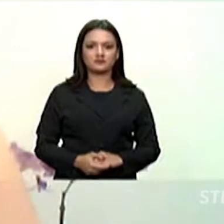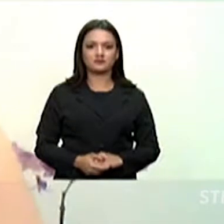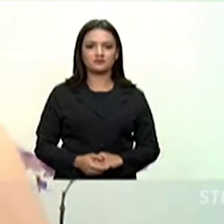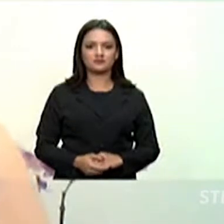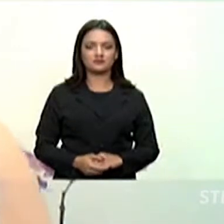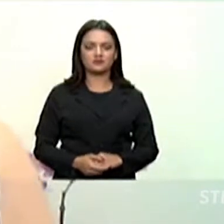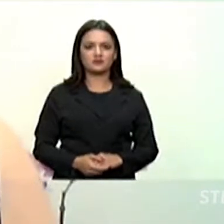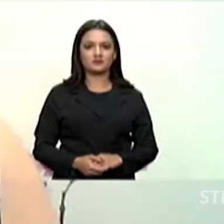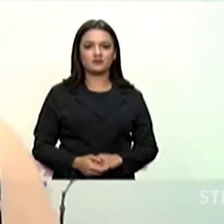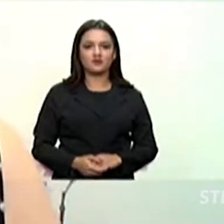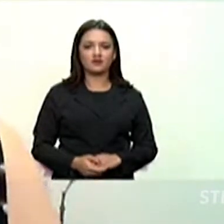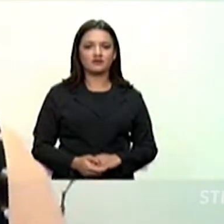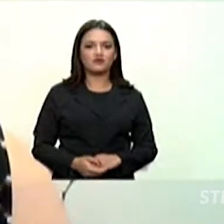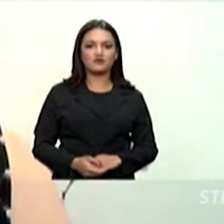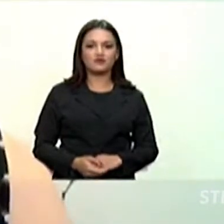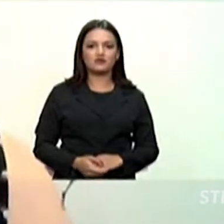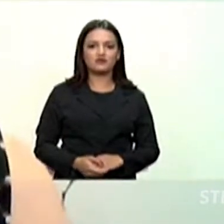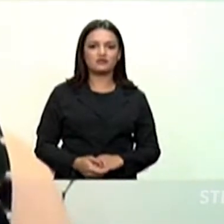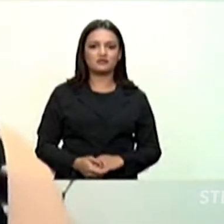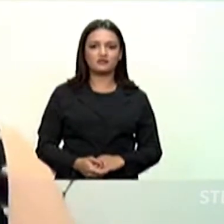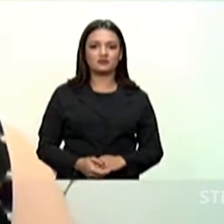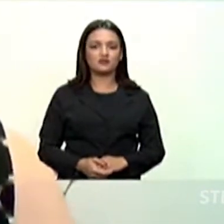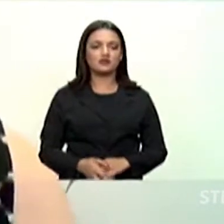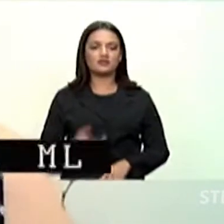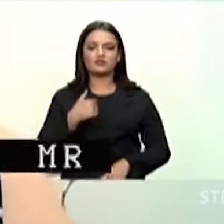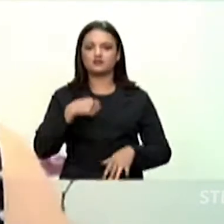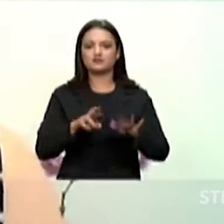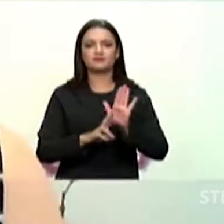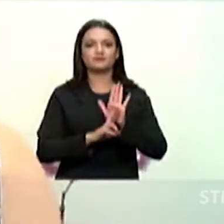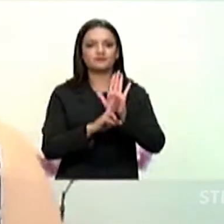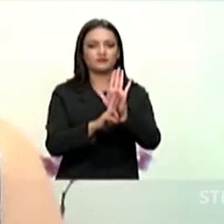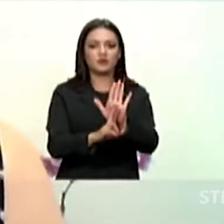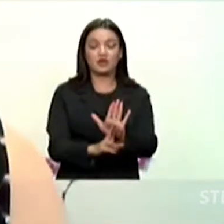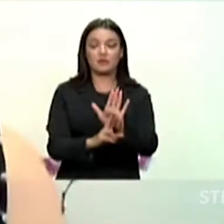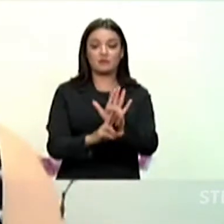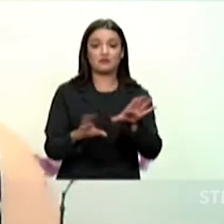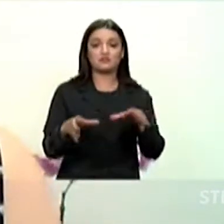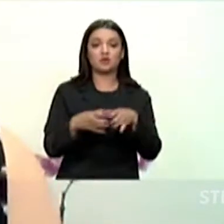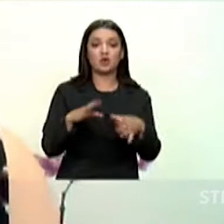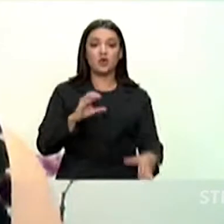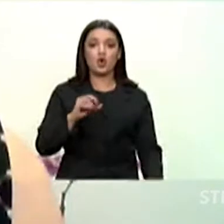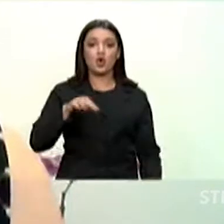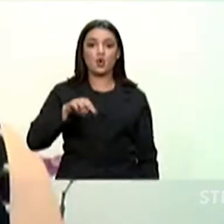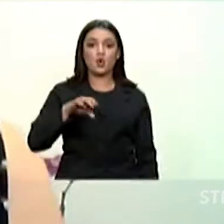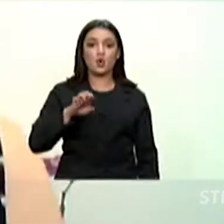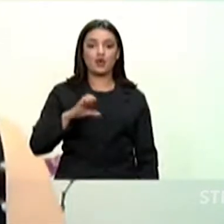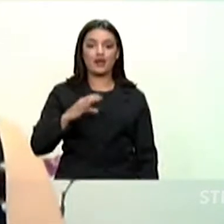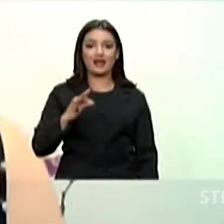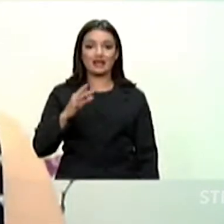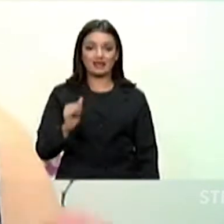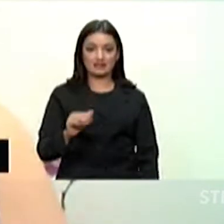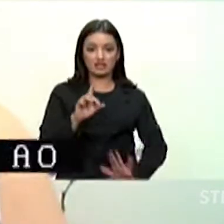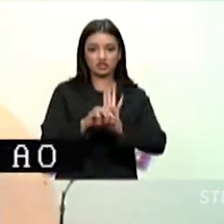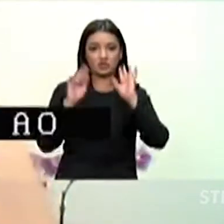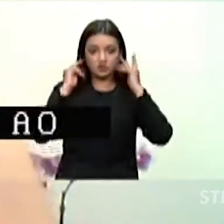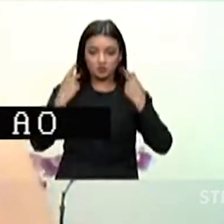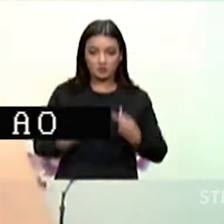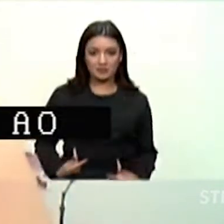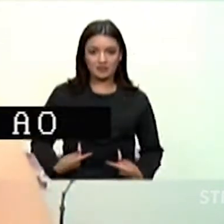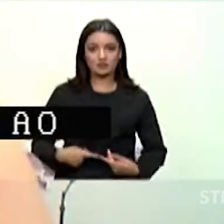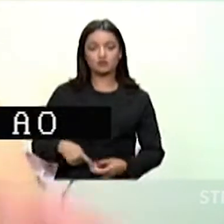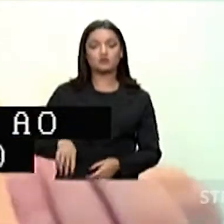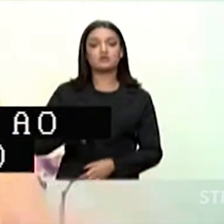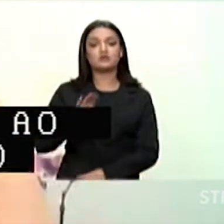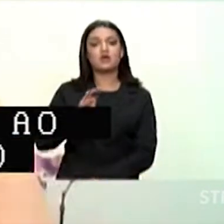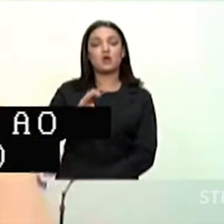lilás ao meu lado esquerdo. Represento aqui a Conecta Direitos Humanos, organização da sociedade civil que há mais de 10 anos tem contribuído à